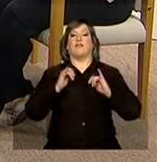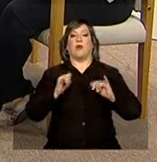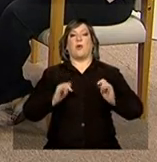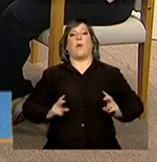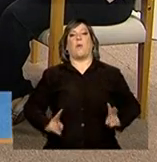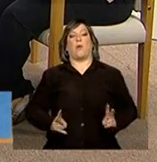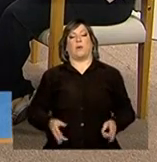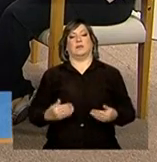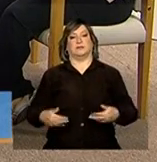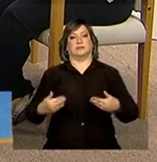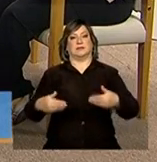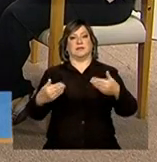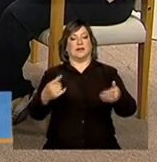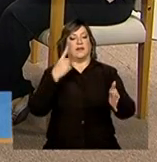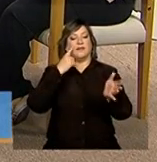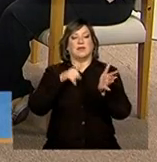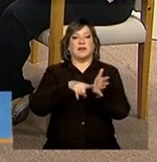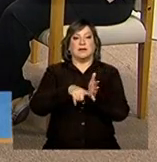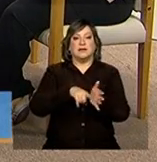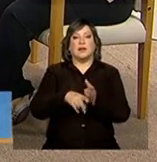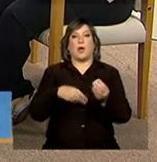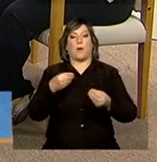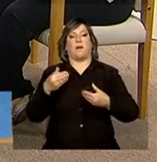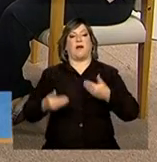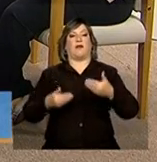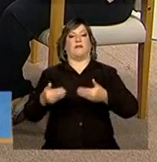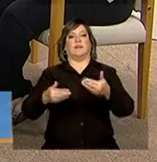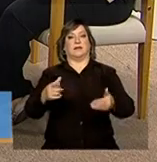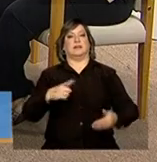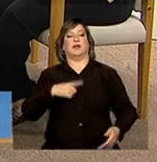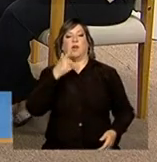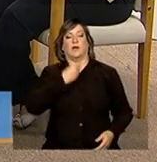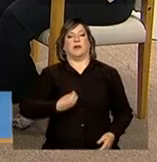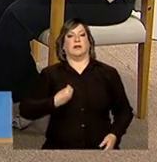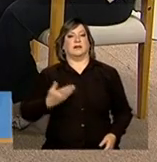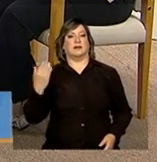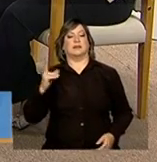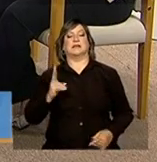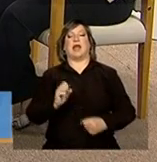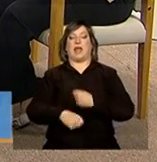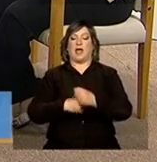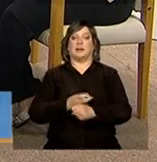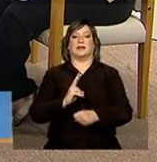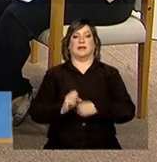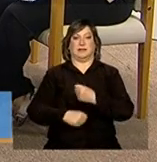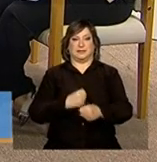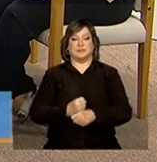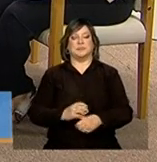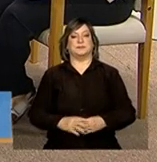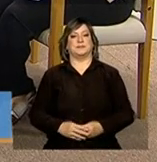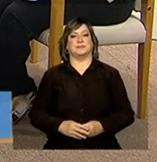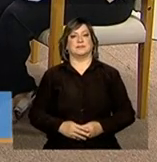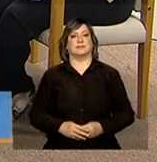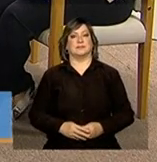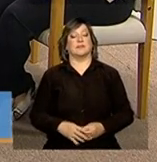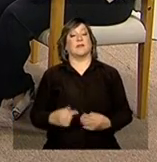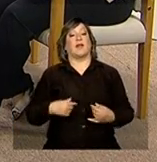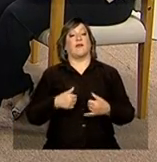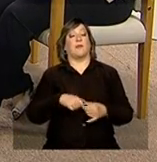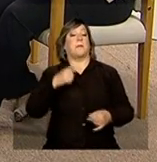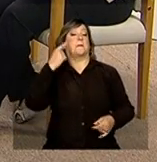para a gente ter condições de analisar os avanços que vêm acontecendo ano a ano. Aí eu fico pensando assim,